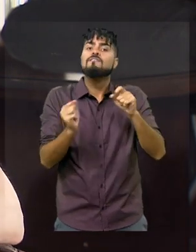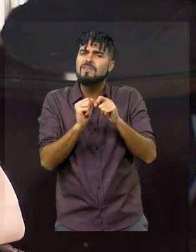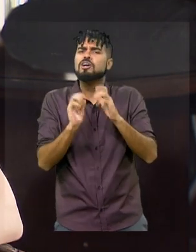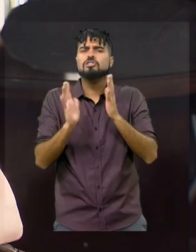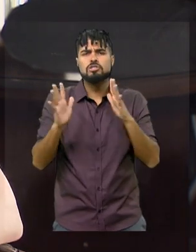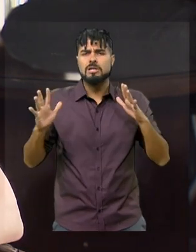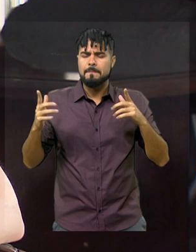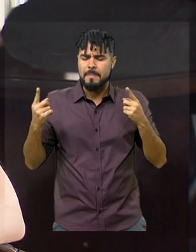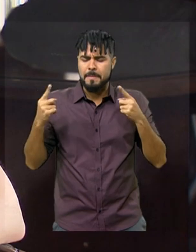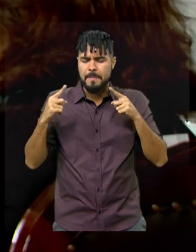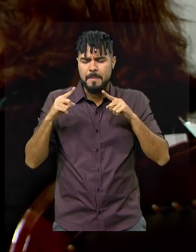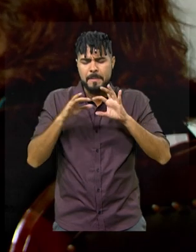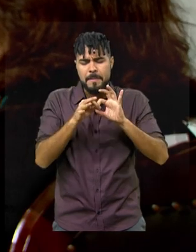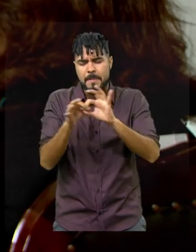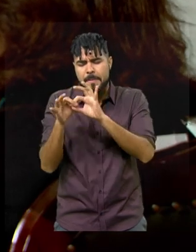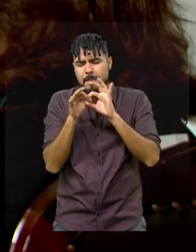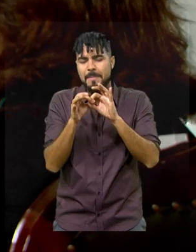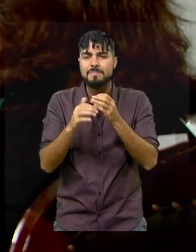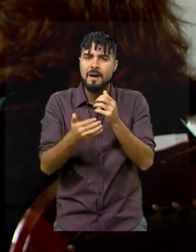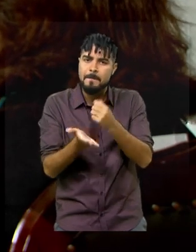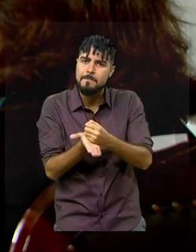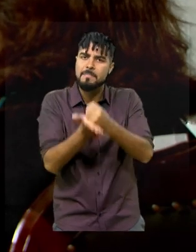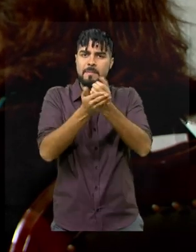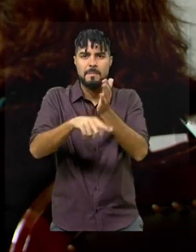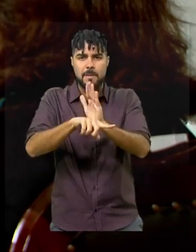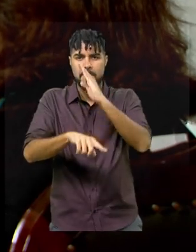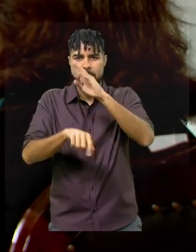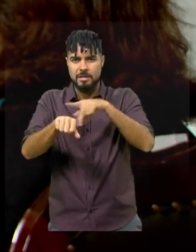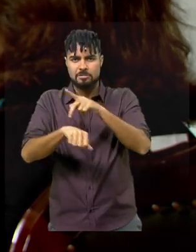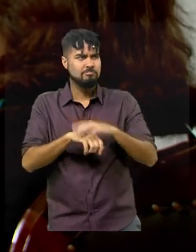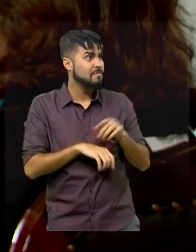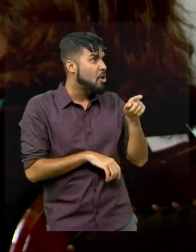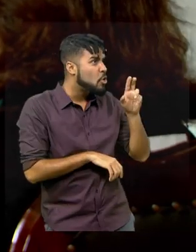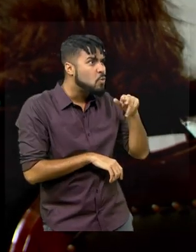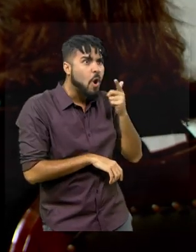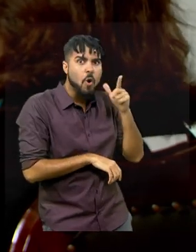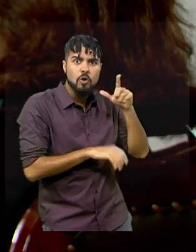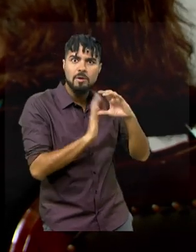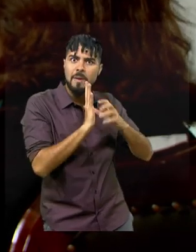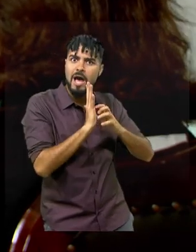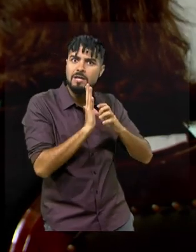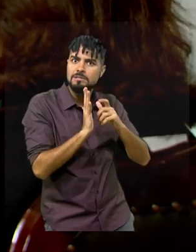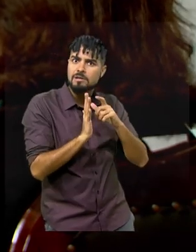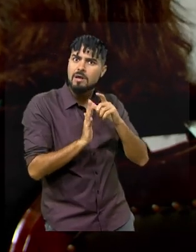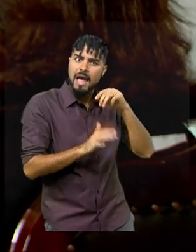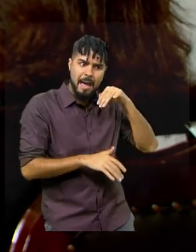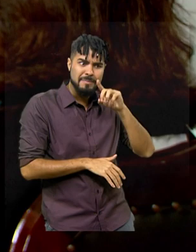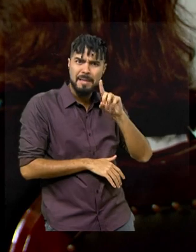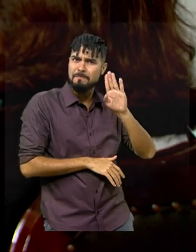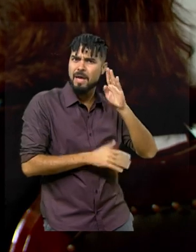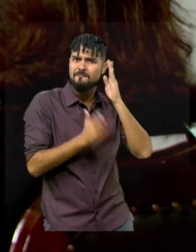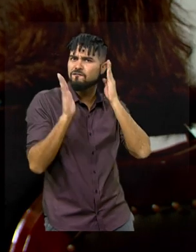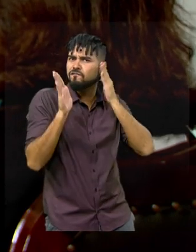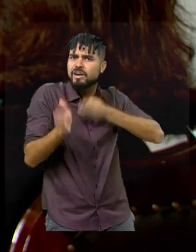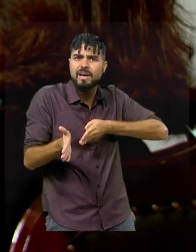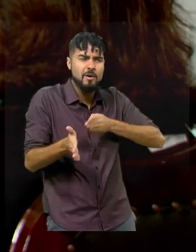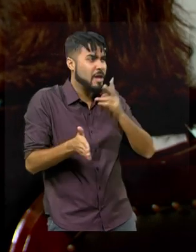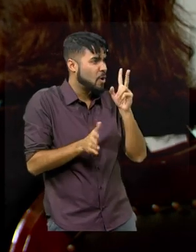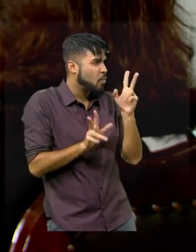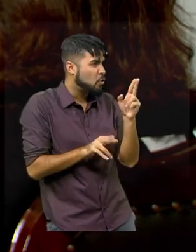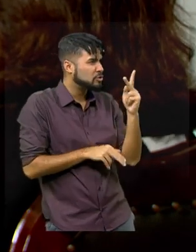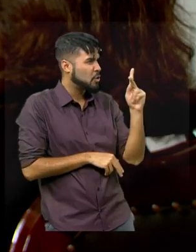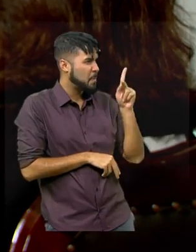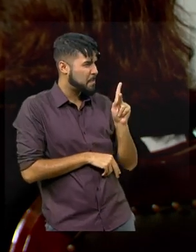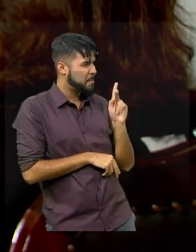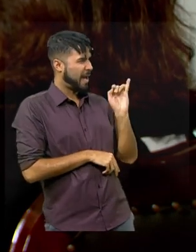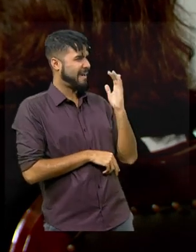coalizão a favor do país. E a senhora nunca foi de outro partido. MDB, MDB, MDB. Assim como seu pai também, MDB ali direto. É.